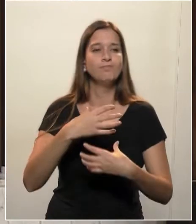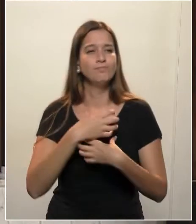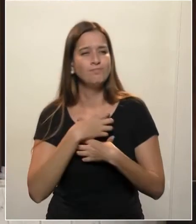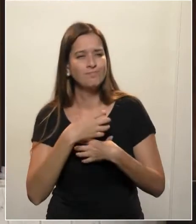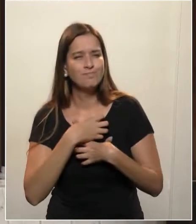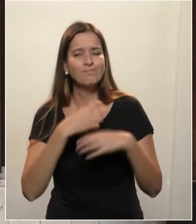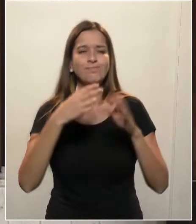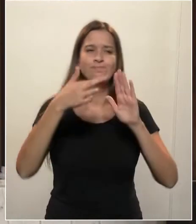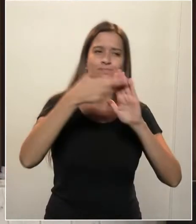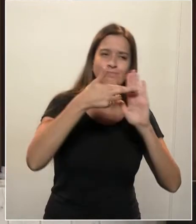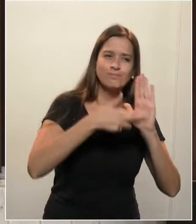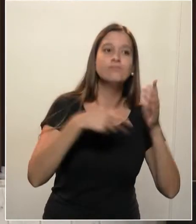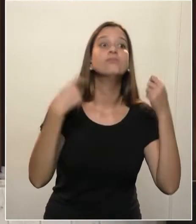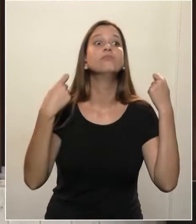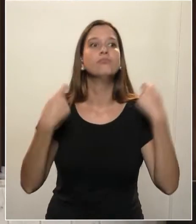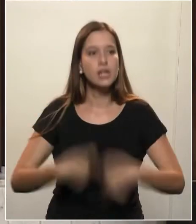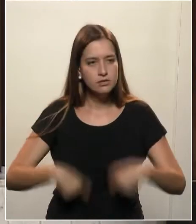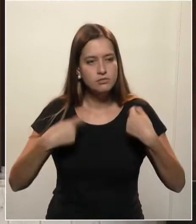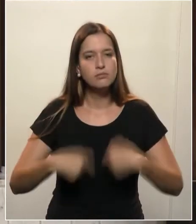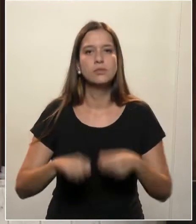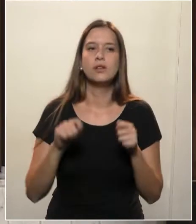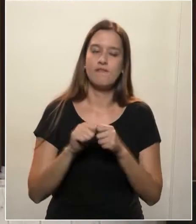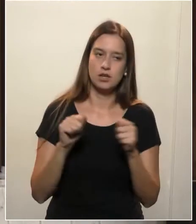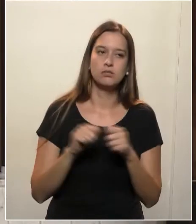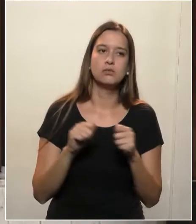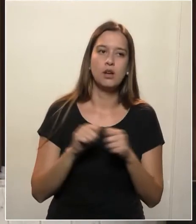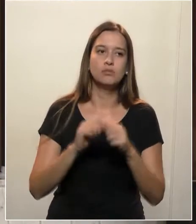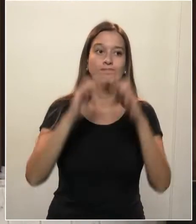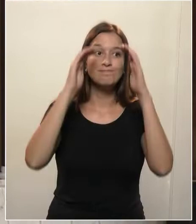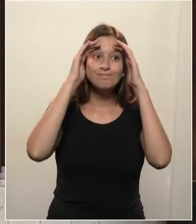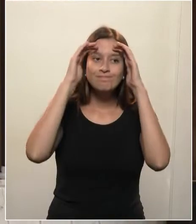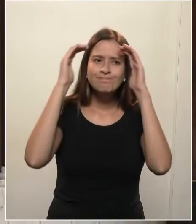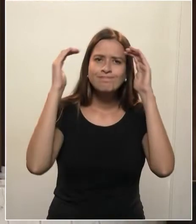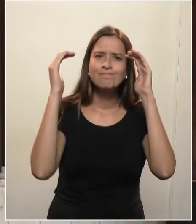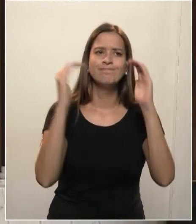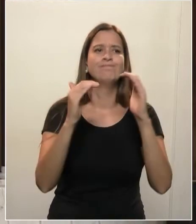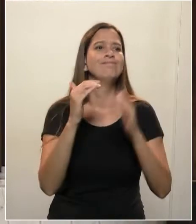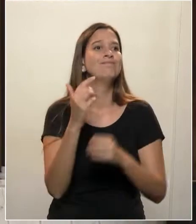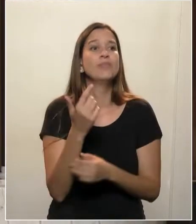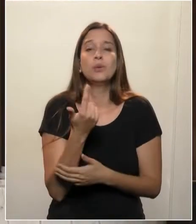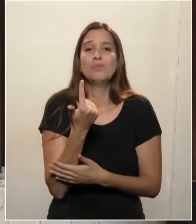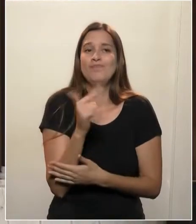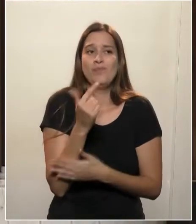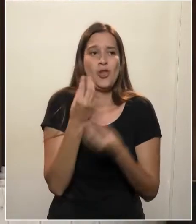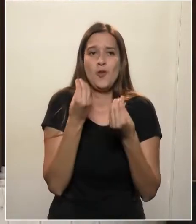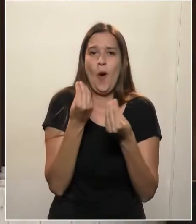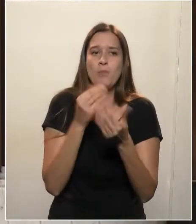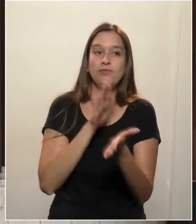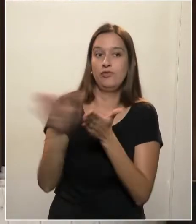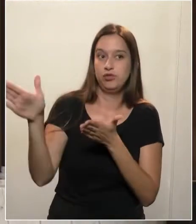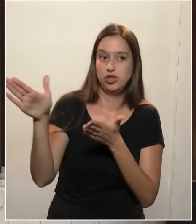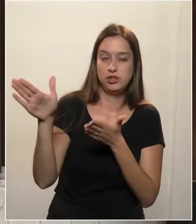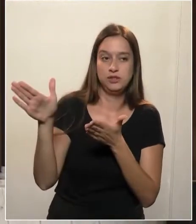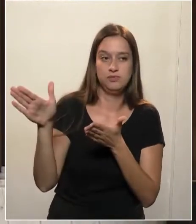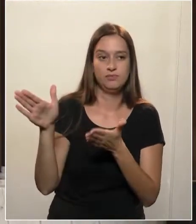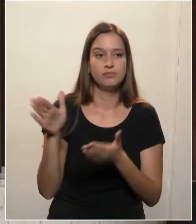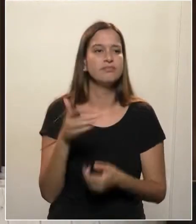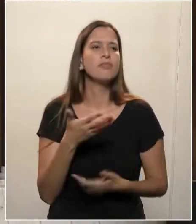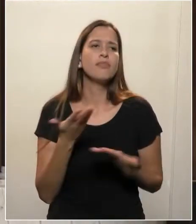elas têm que ser tomadas. Não tem como. Olha, alguns países